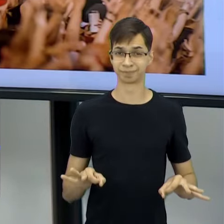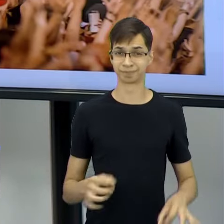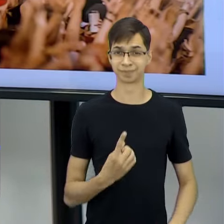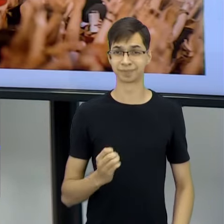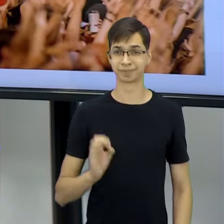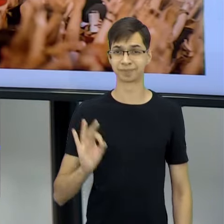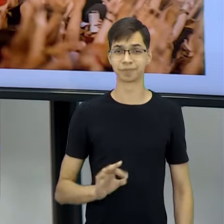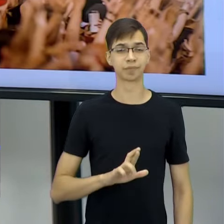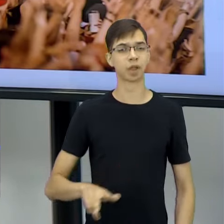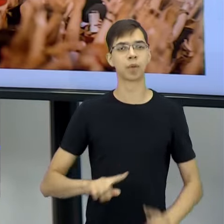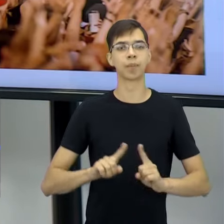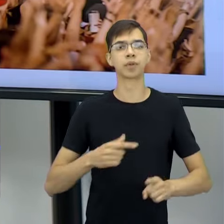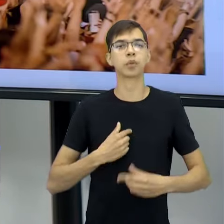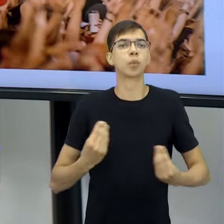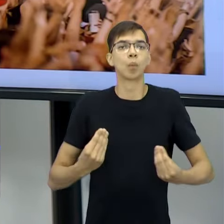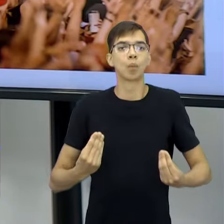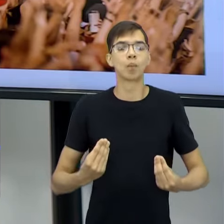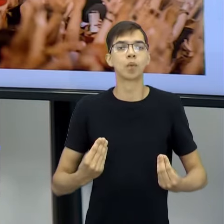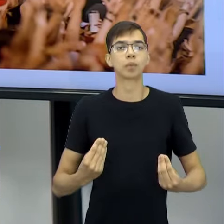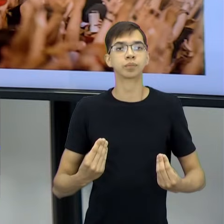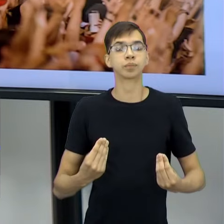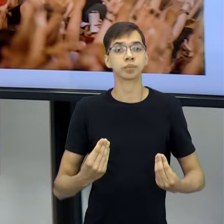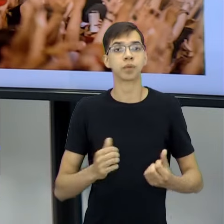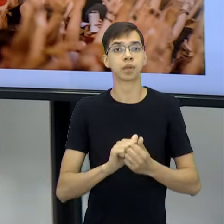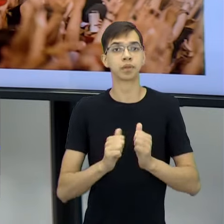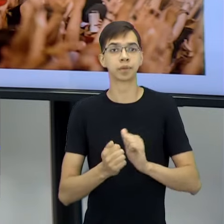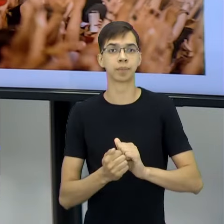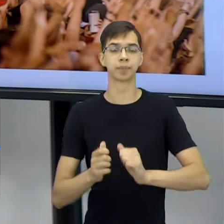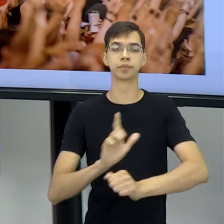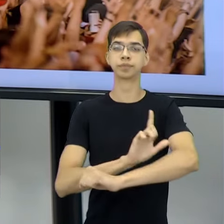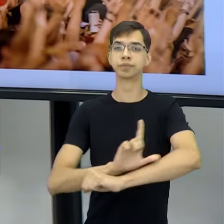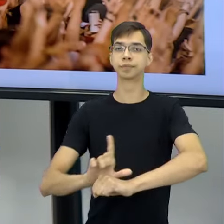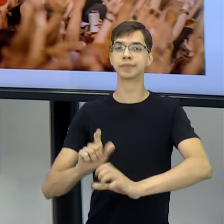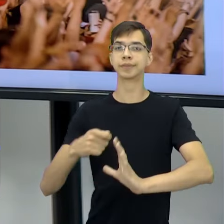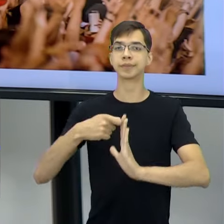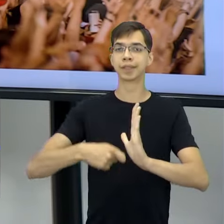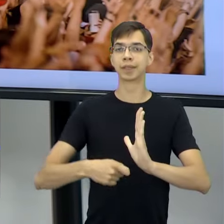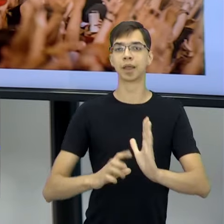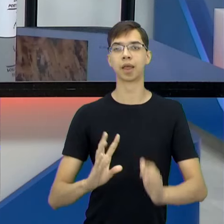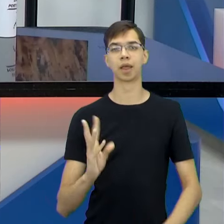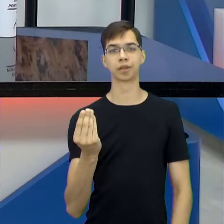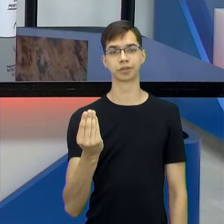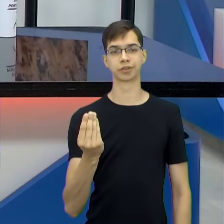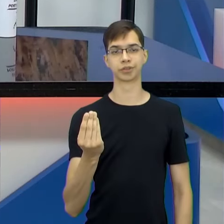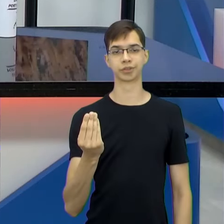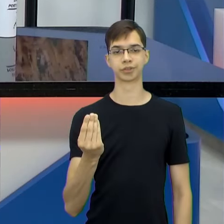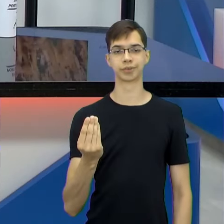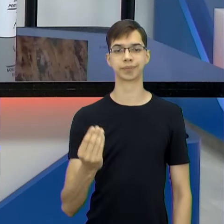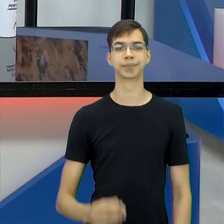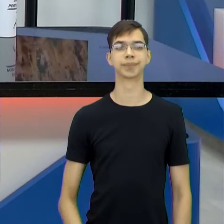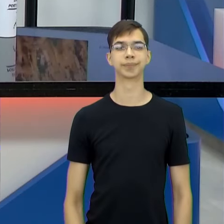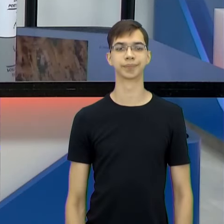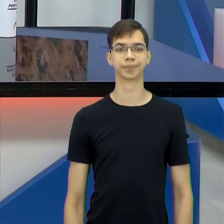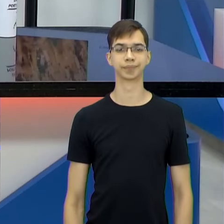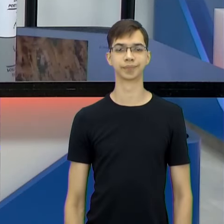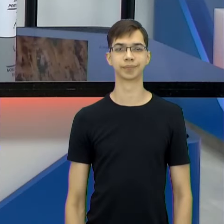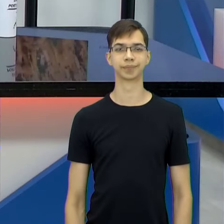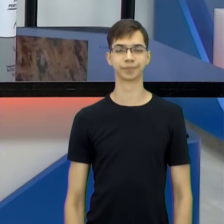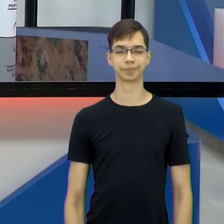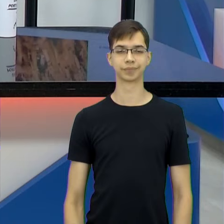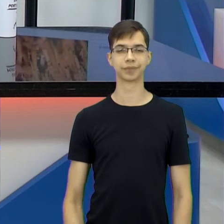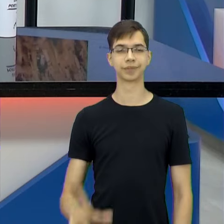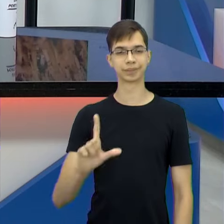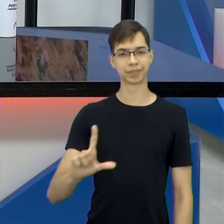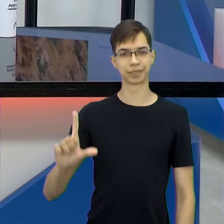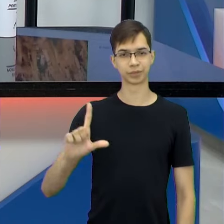maneira como eu transformei aquilo em literatura, em texto, em arte, né? Porque crônica é esportiva e Mas, assim, ouvindo você, né, então, assim,